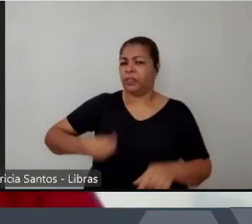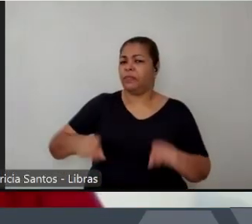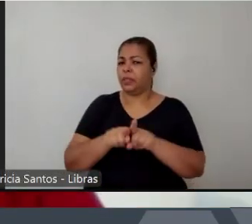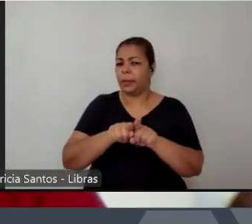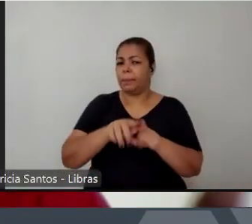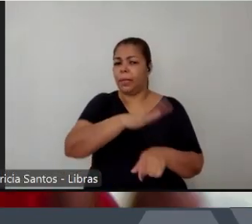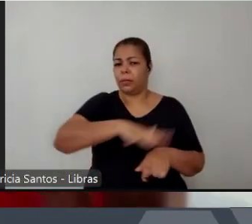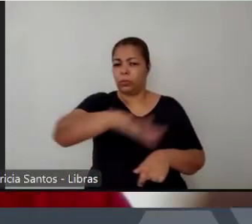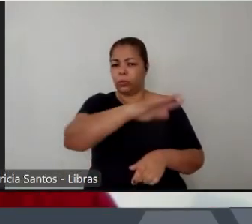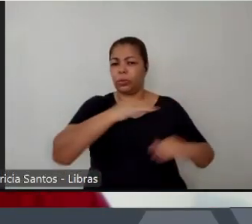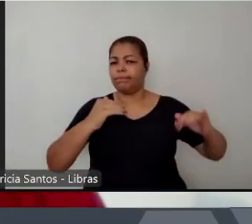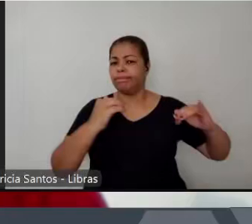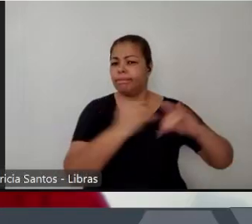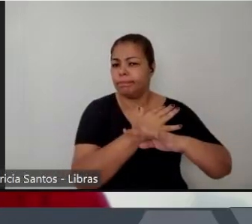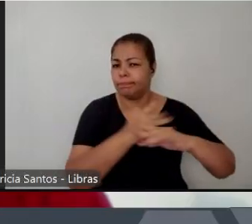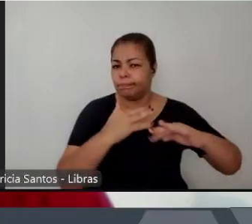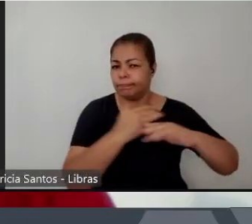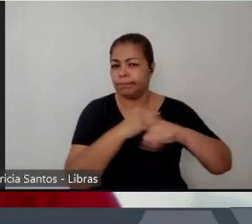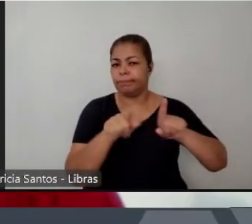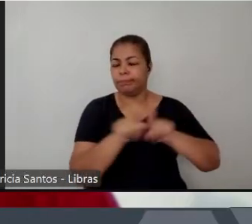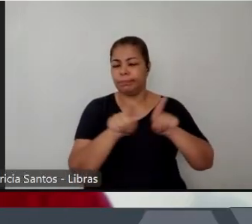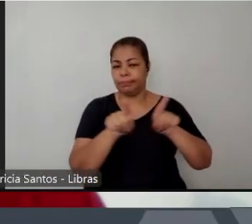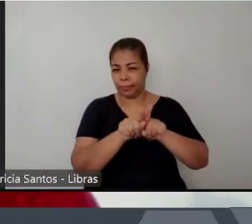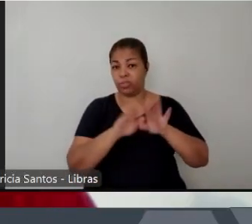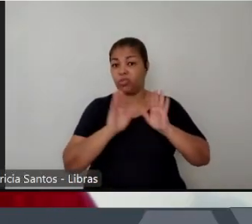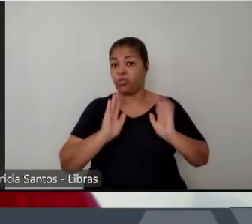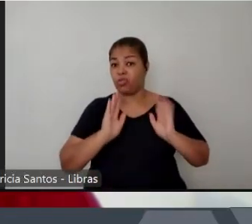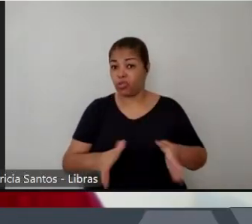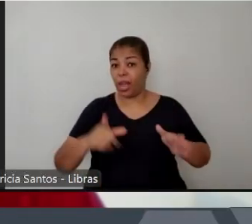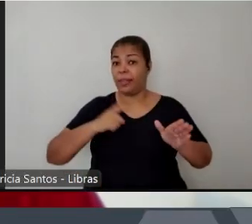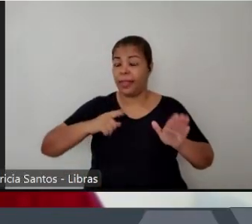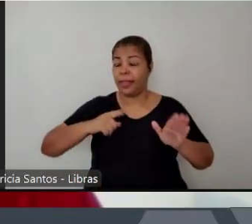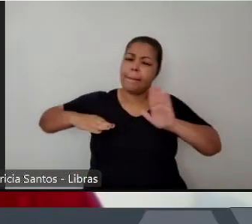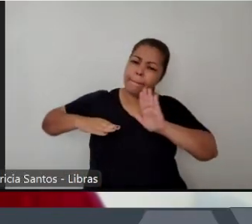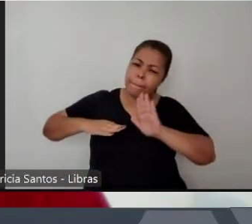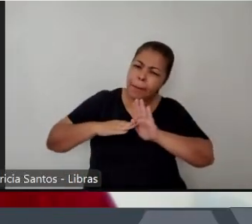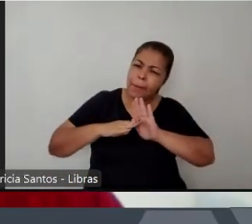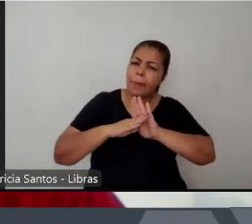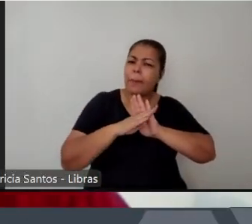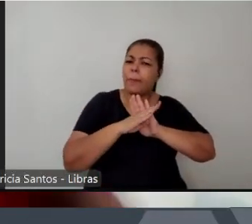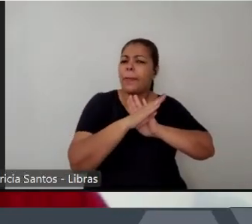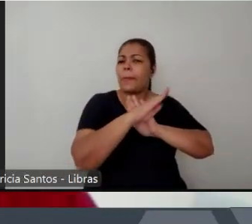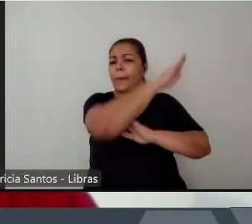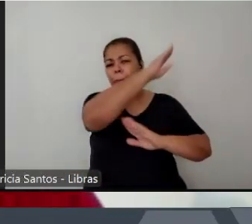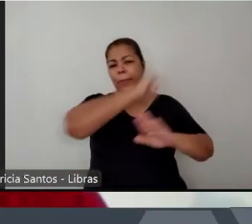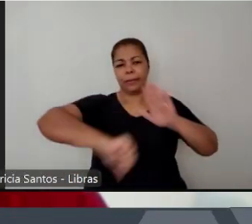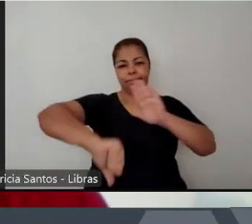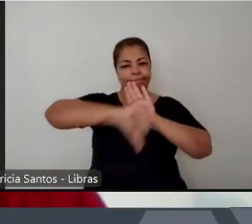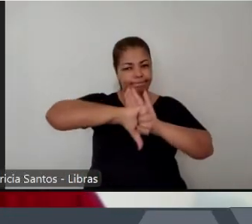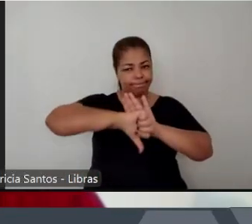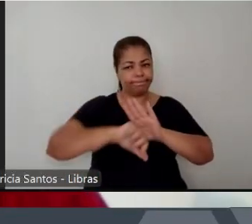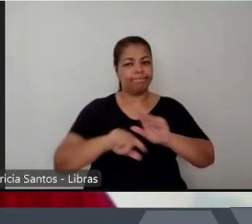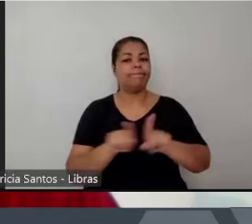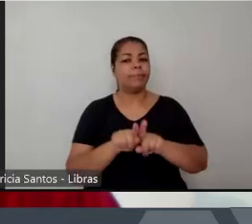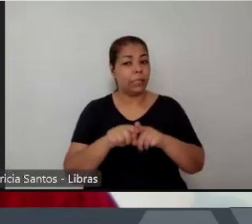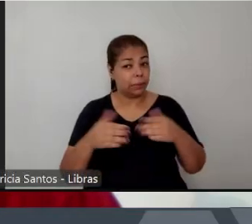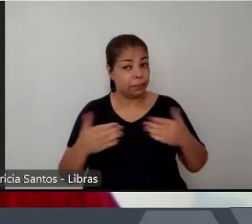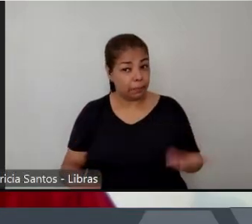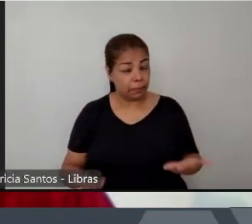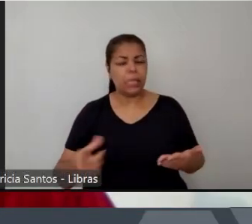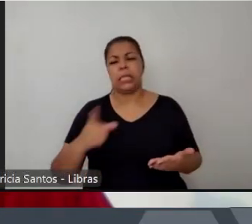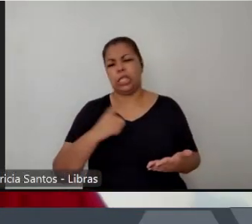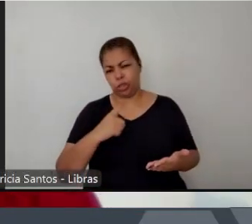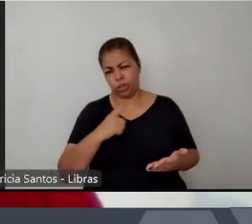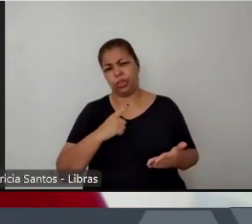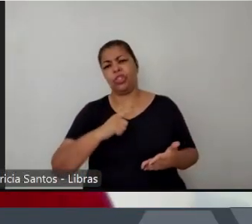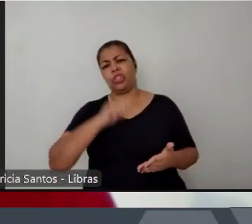criminal em escala muito maior do que existia diante dos imensos desafios que são